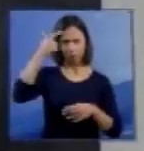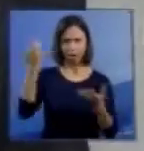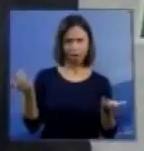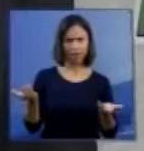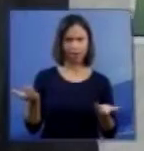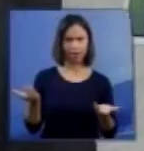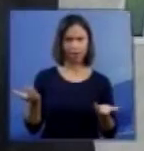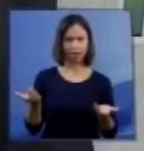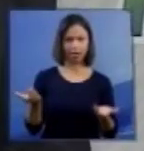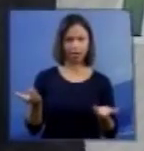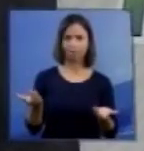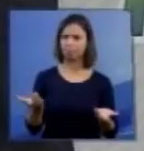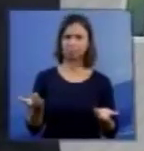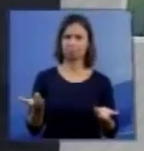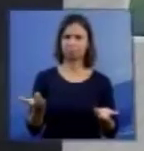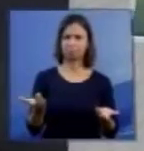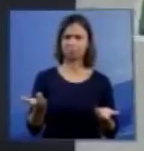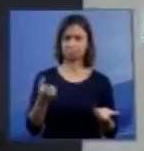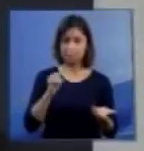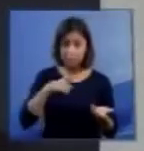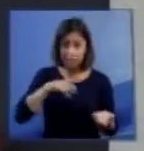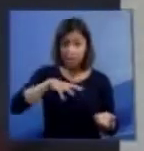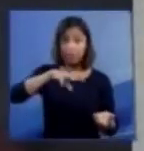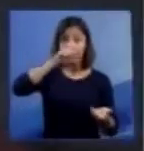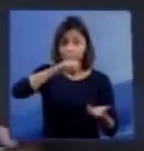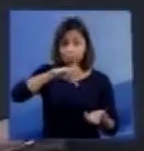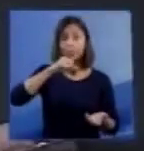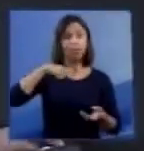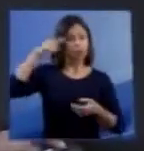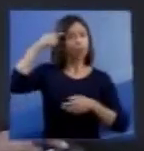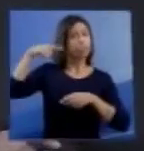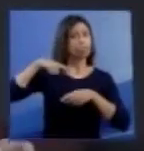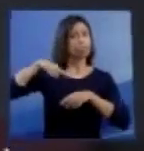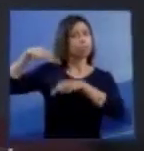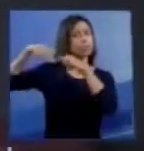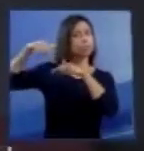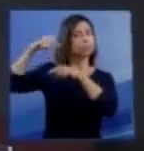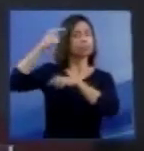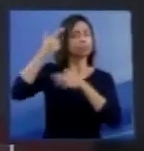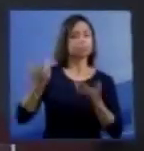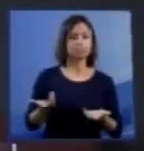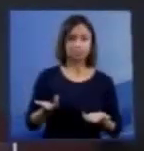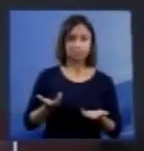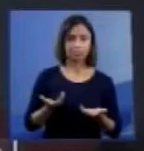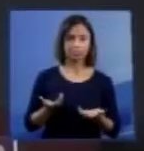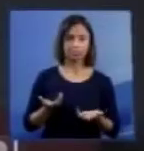excluiu a morte encefálica. O centro respiratório está no tronco encefálico.